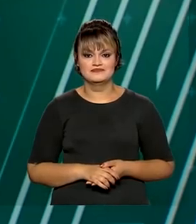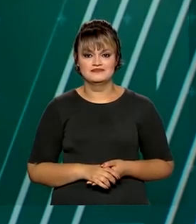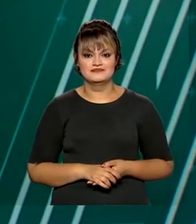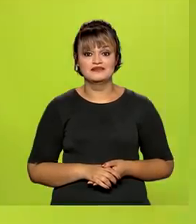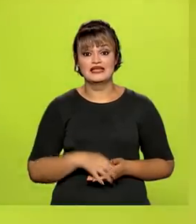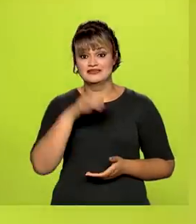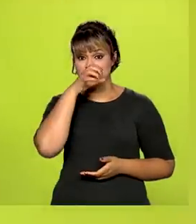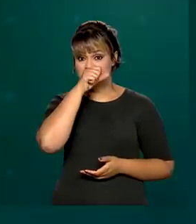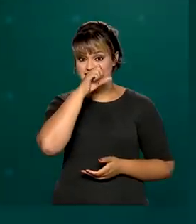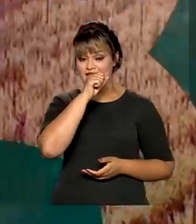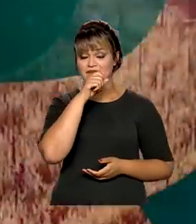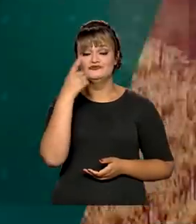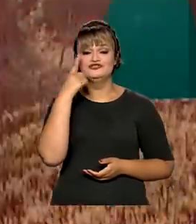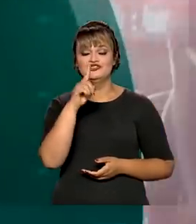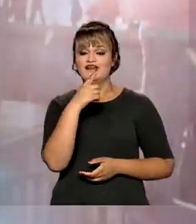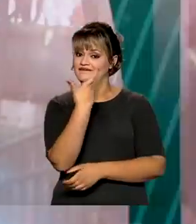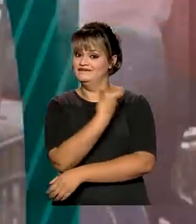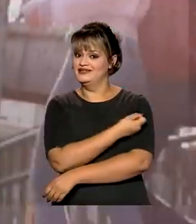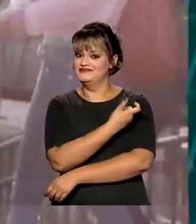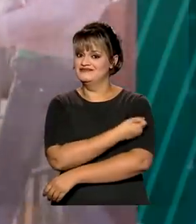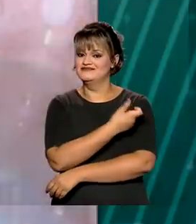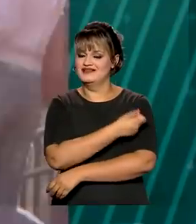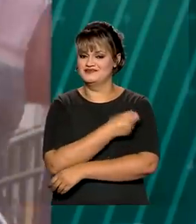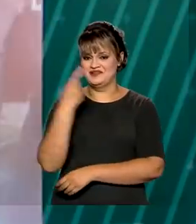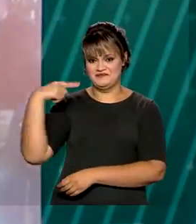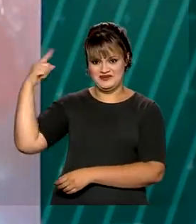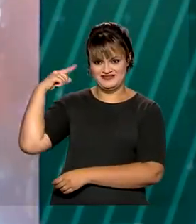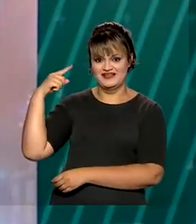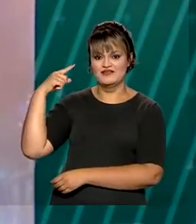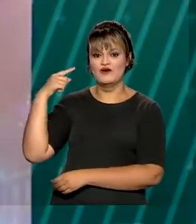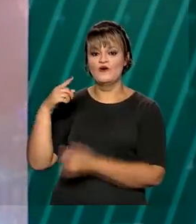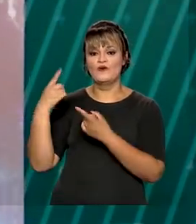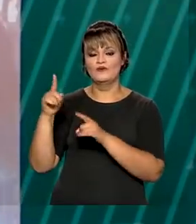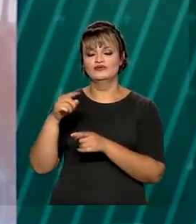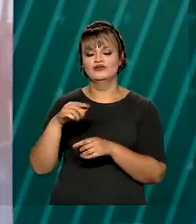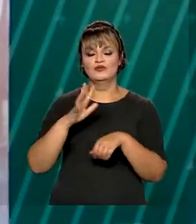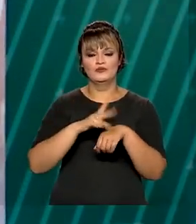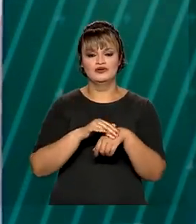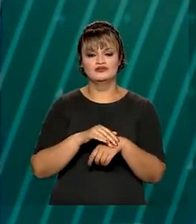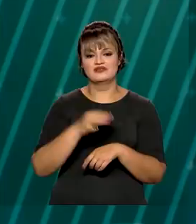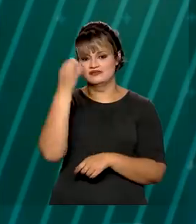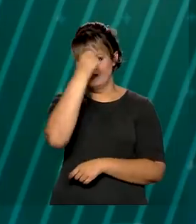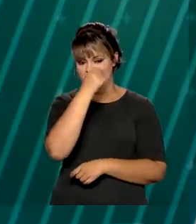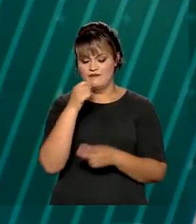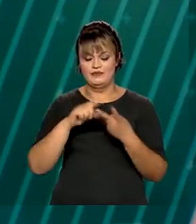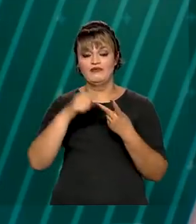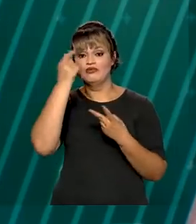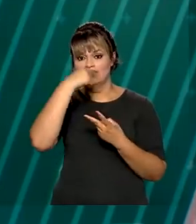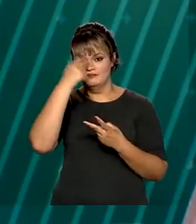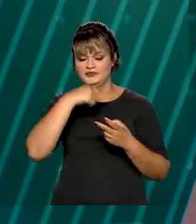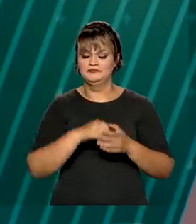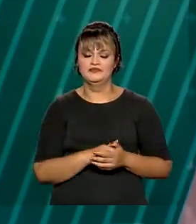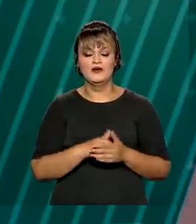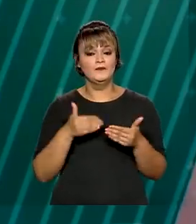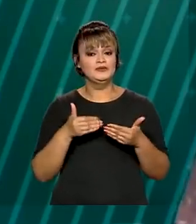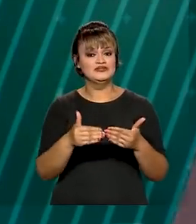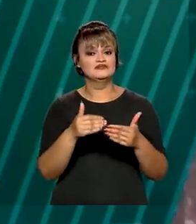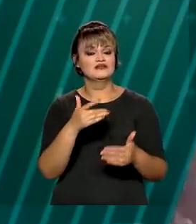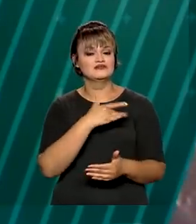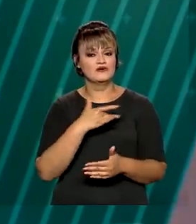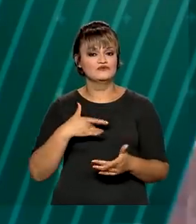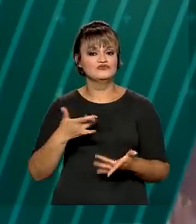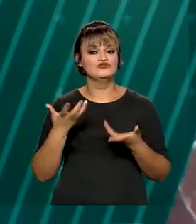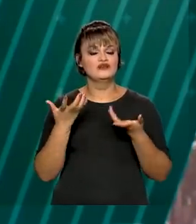E sábado teve o dia D da Campanha Nacional de Vacinação contra a Influenza e o Sarampo. A meta do Ministério da Saúde é